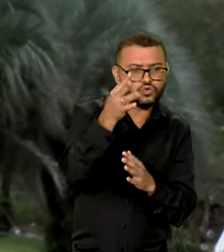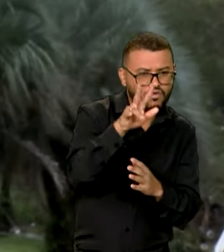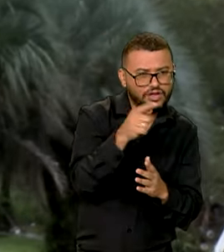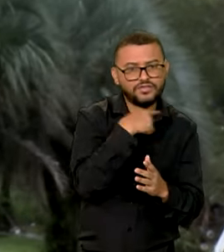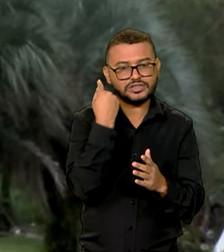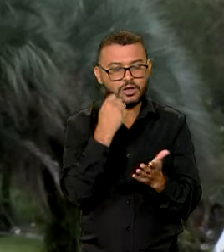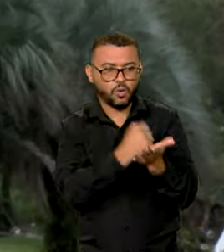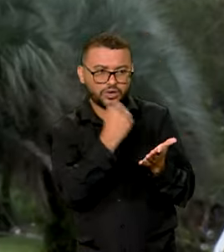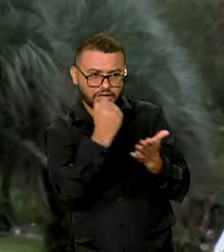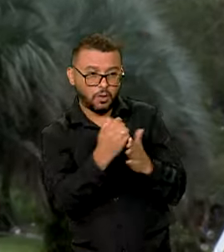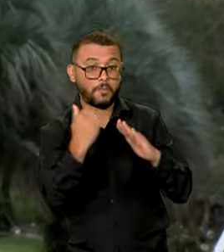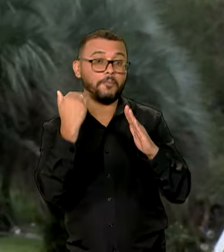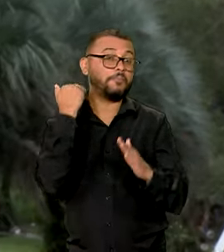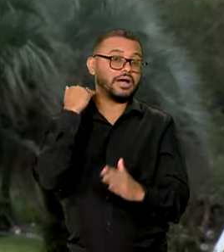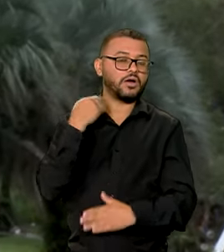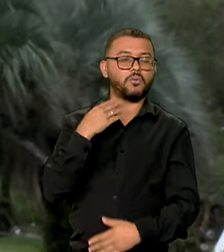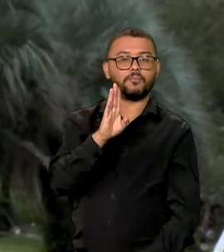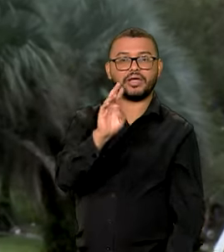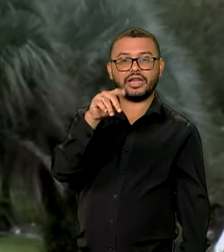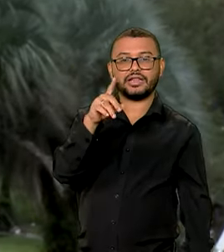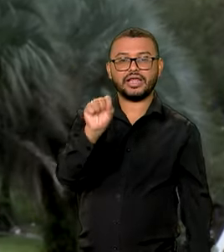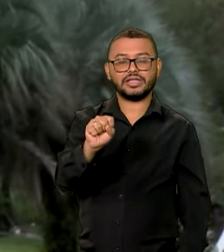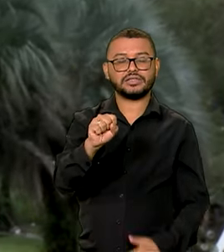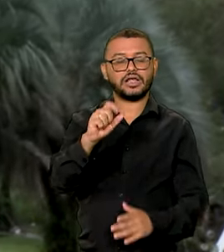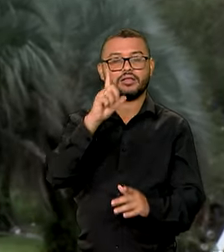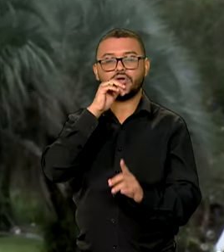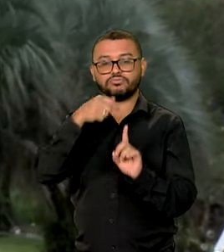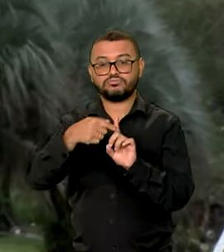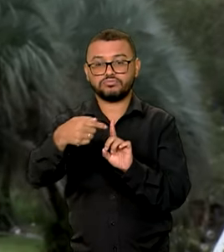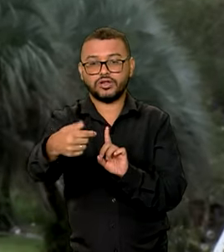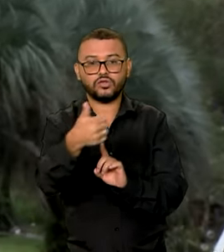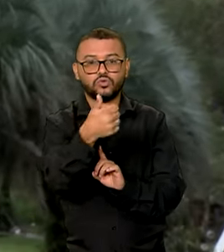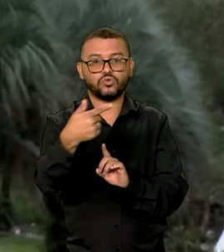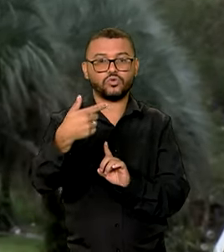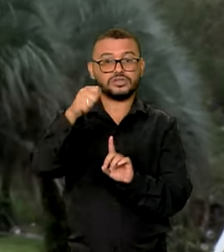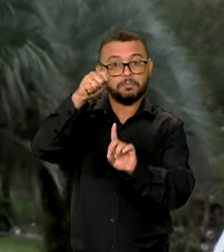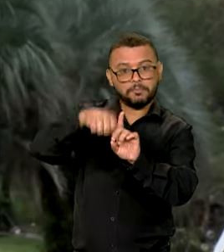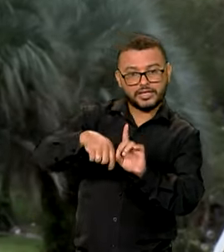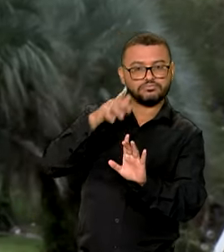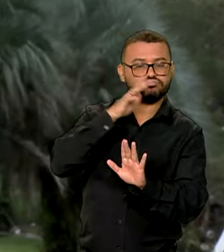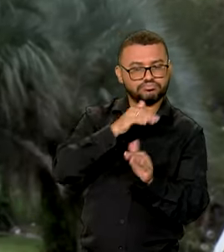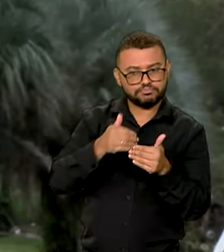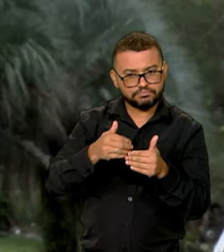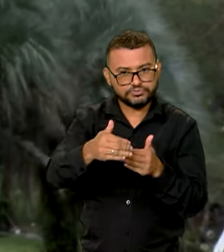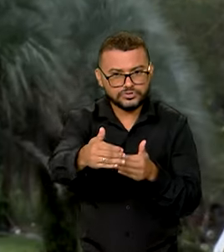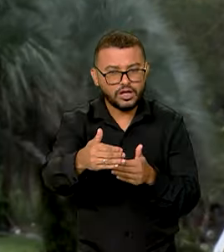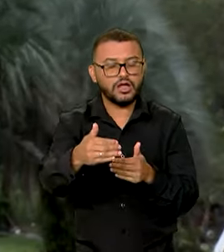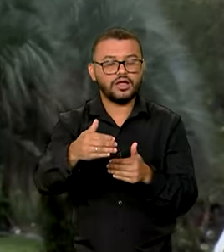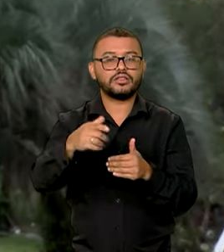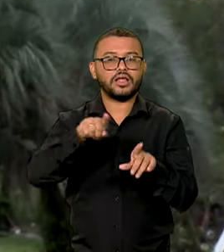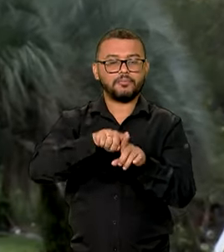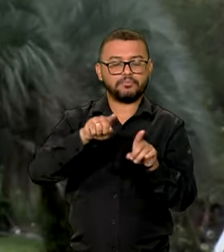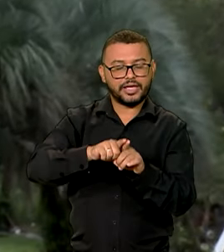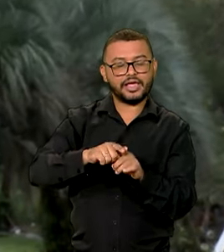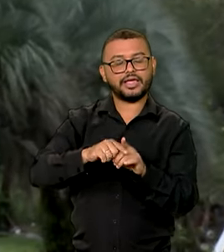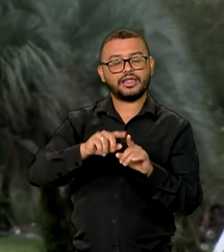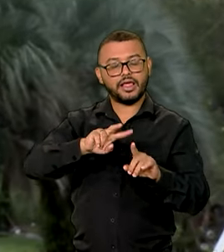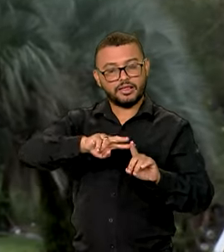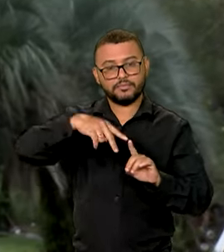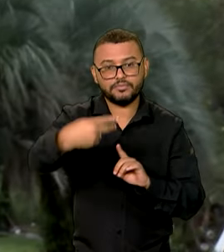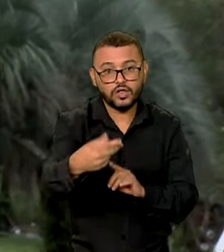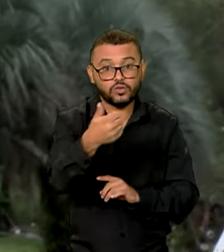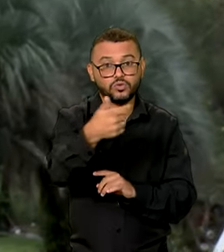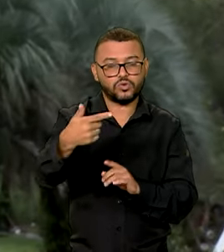contratados com o BNDES por até 12 meses. E a prorrogação do prazo de financiamento também por até 12